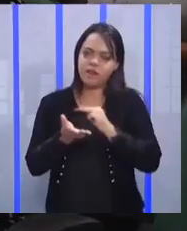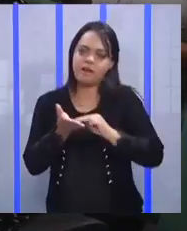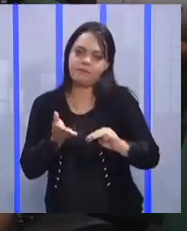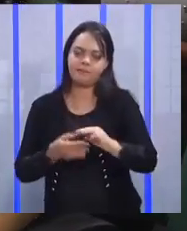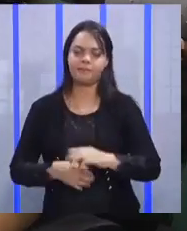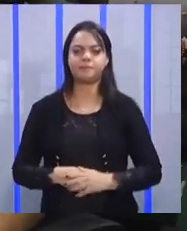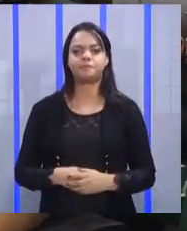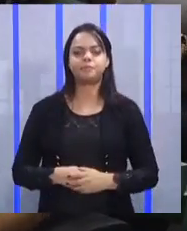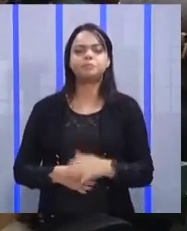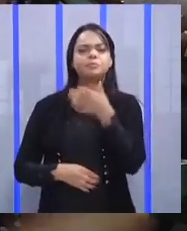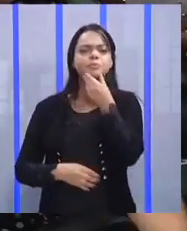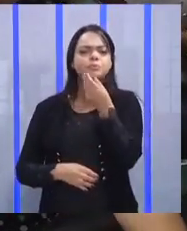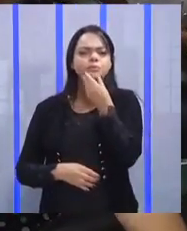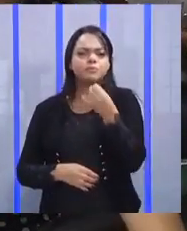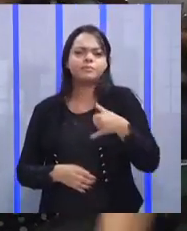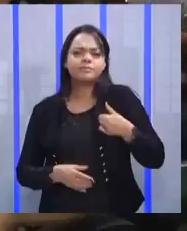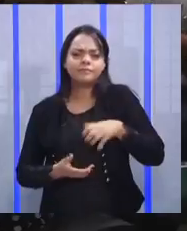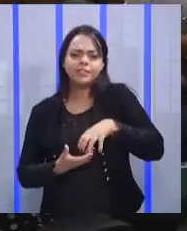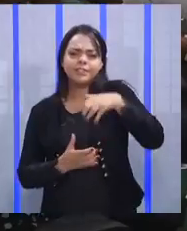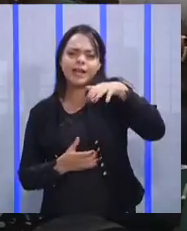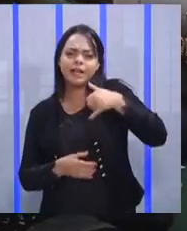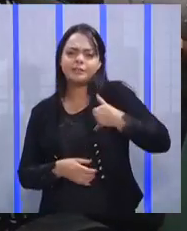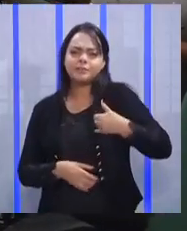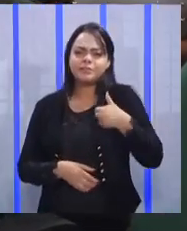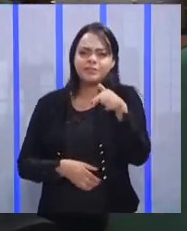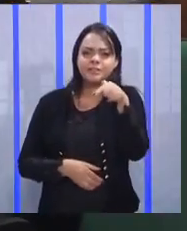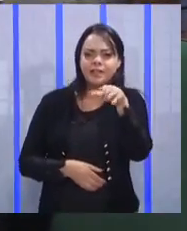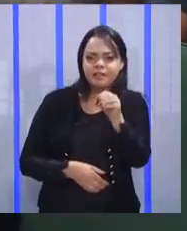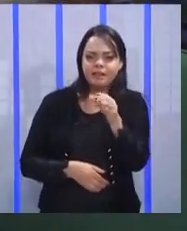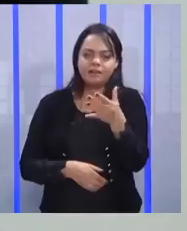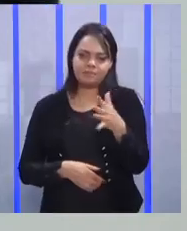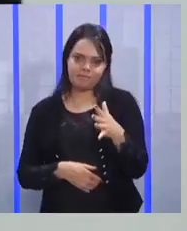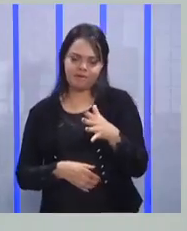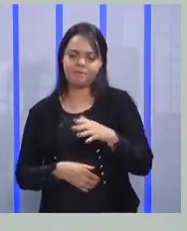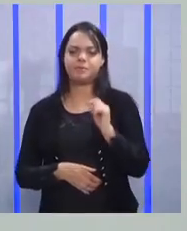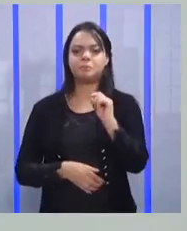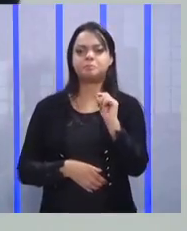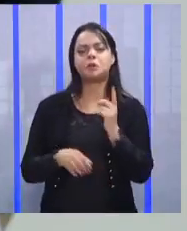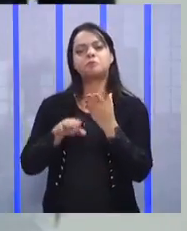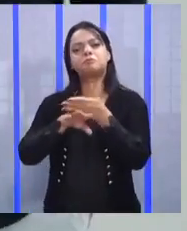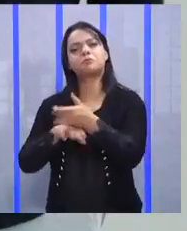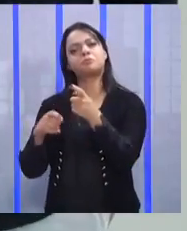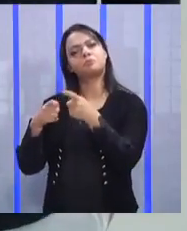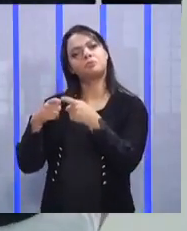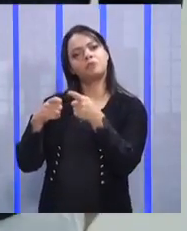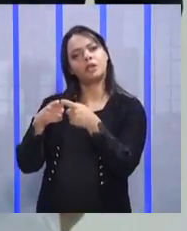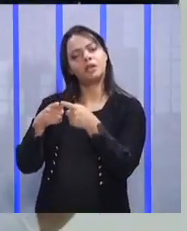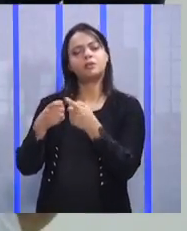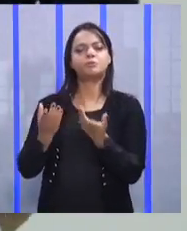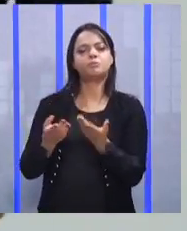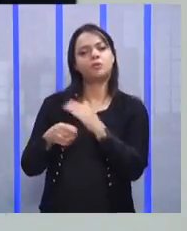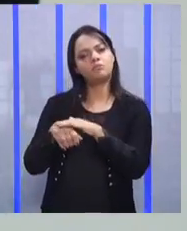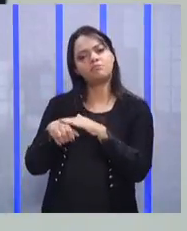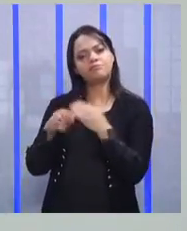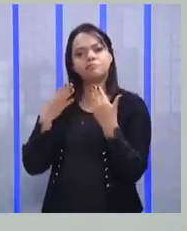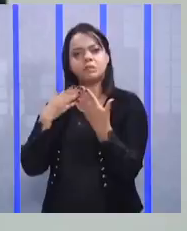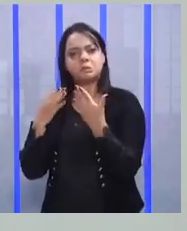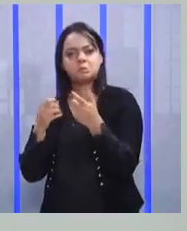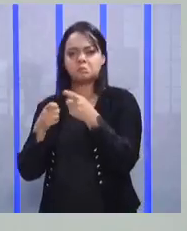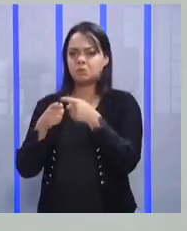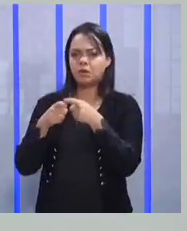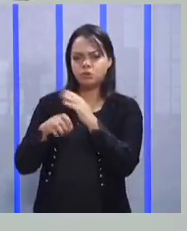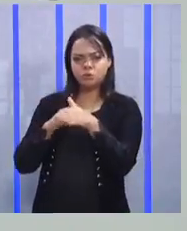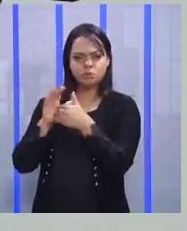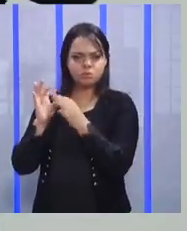Um senhorzinho, lá dos seus setenta e poucos anos de idade, ele foi ao médico, fez a consulta, estava tudo ok,